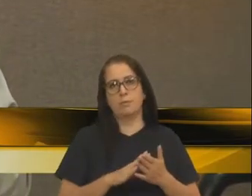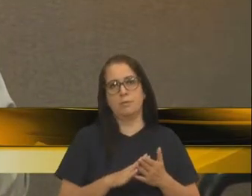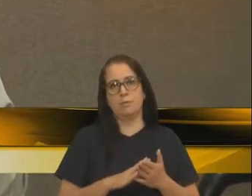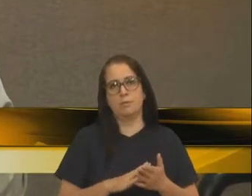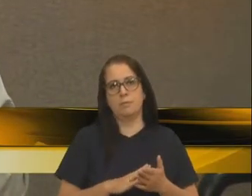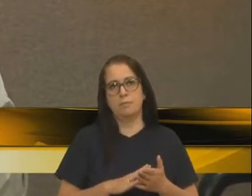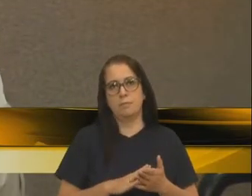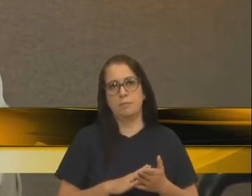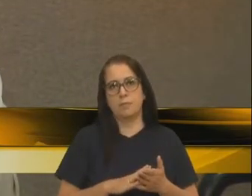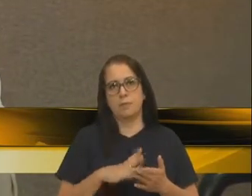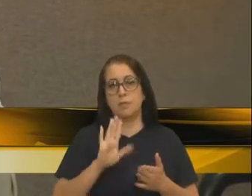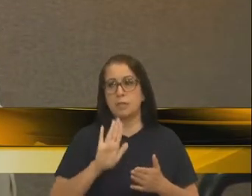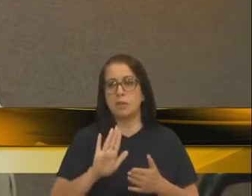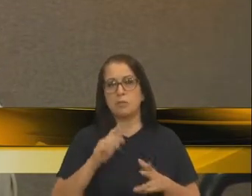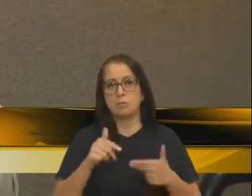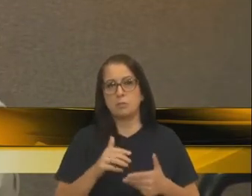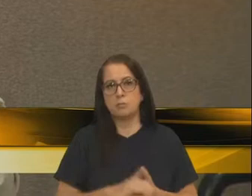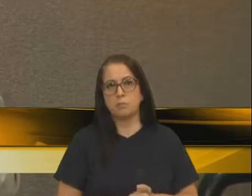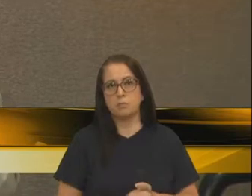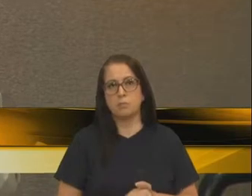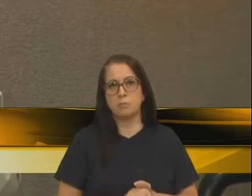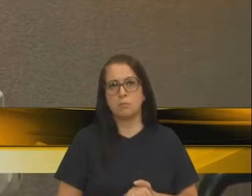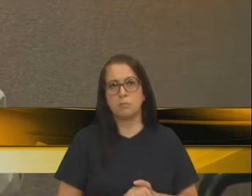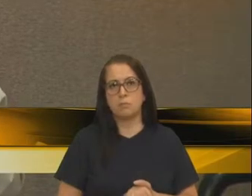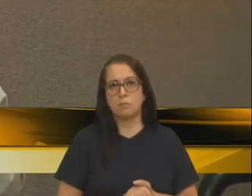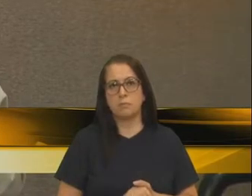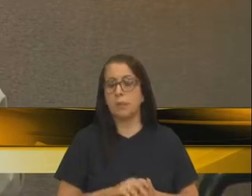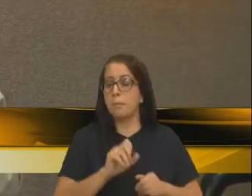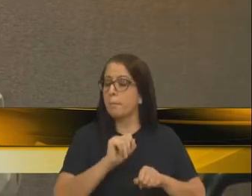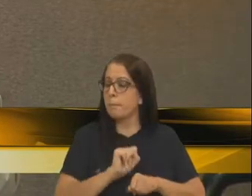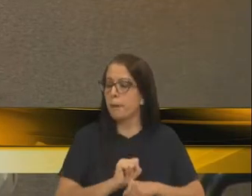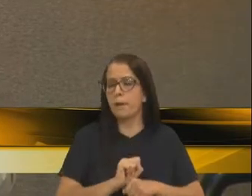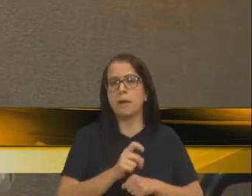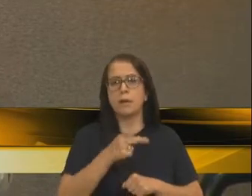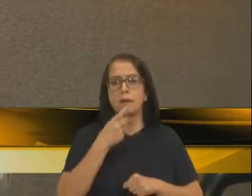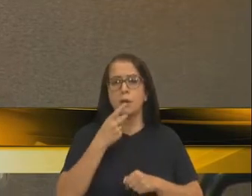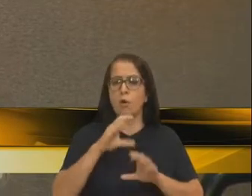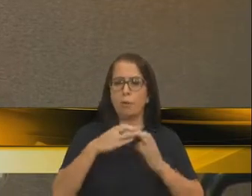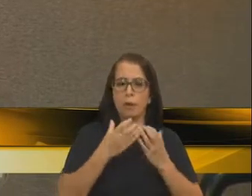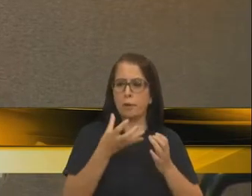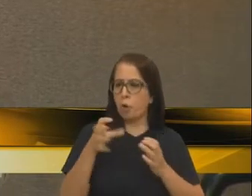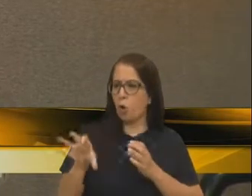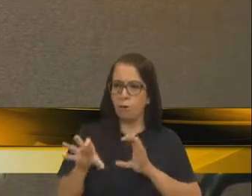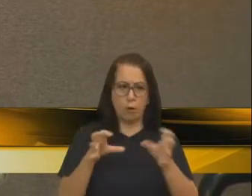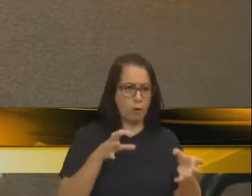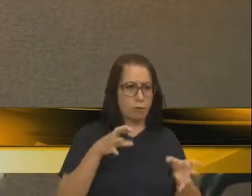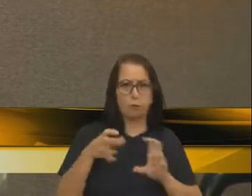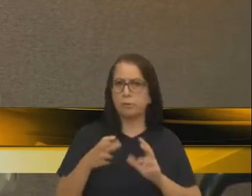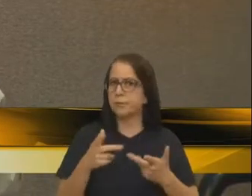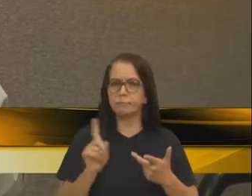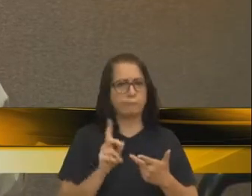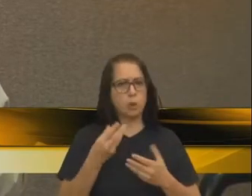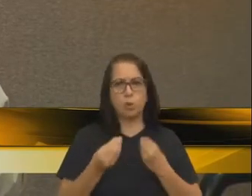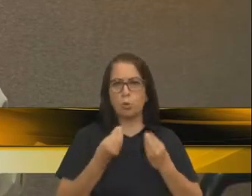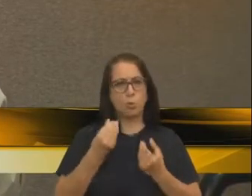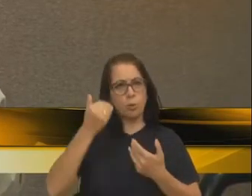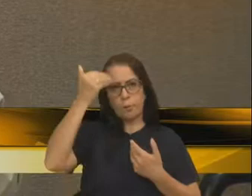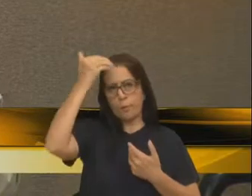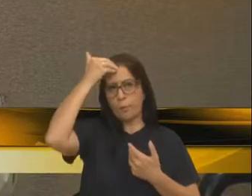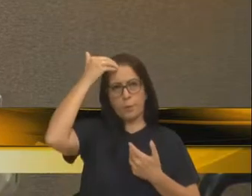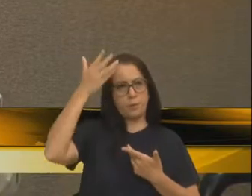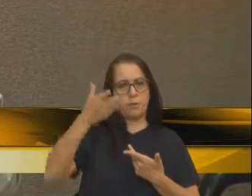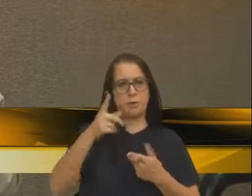condições, que deixe eles trabalhar. E pare de jogar a comunidade uma contra a outra, porque não dá mais para aguentar